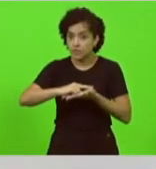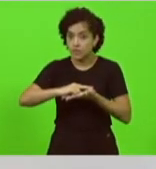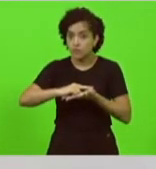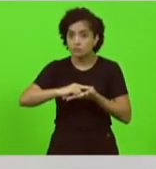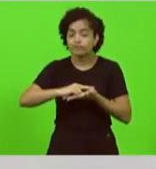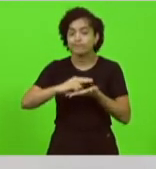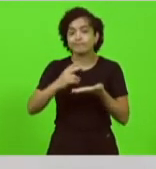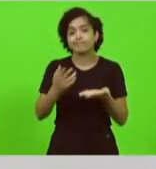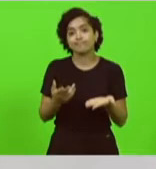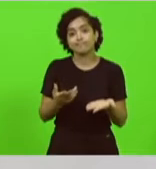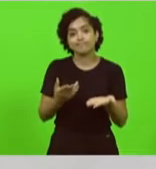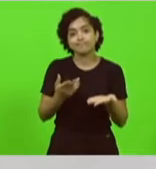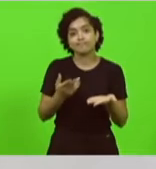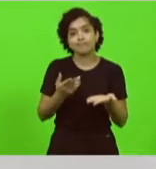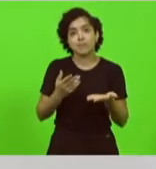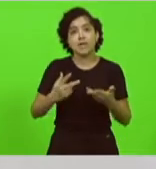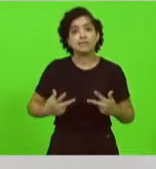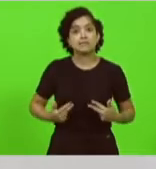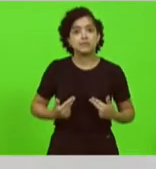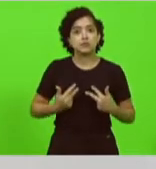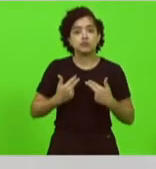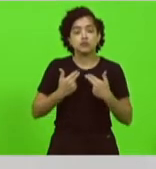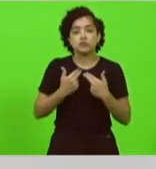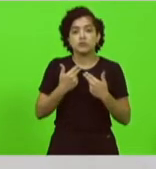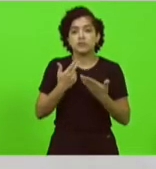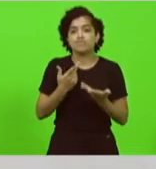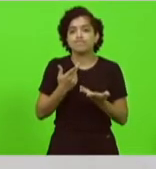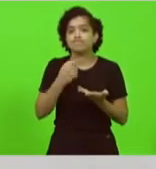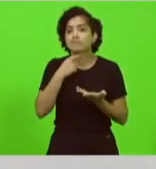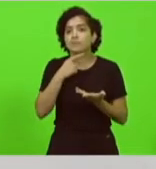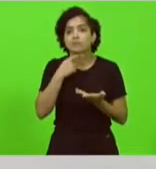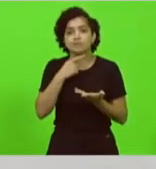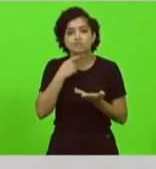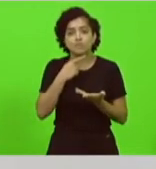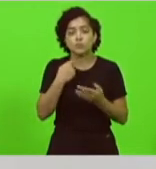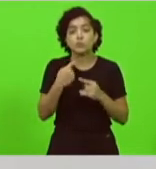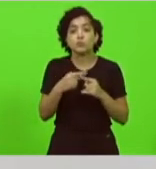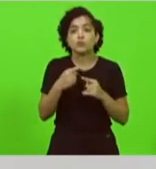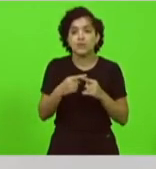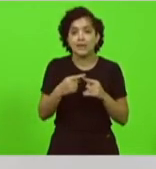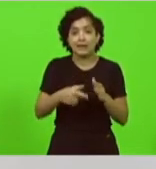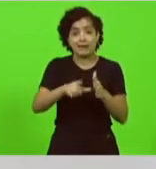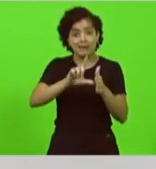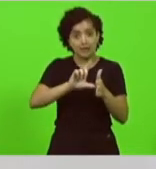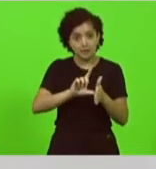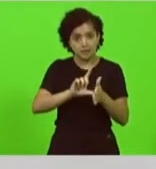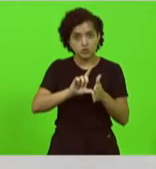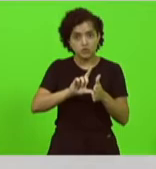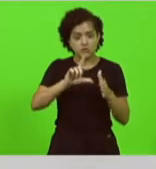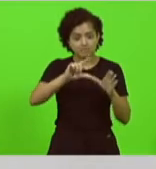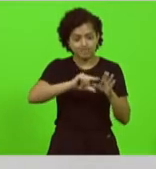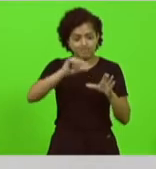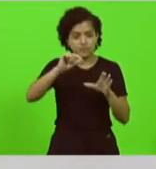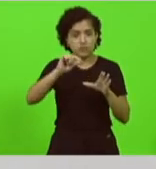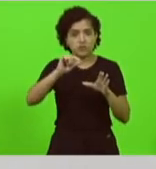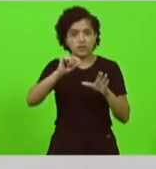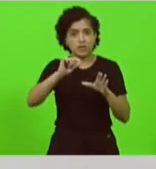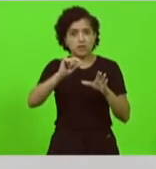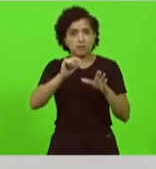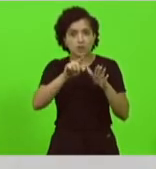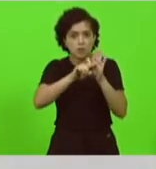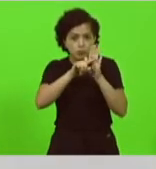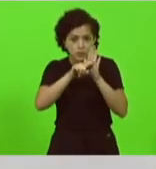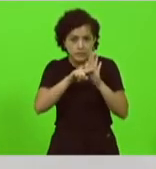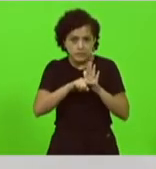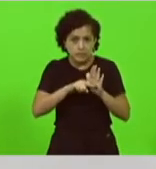não conseguem fazer a cirurgia dele porque é necessário fazer uma biópsia antes entretanto o hospital não